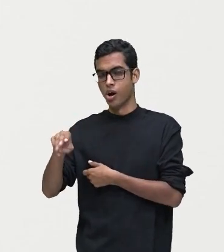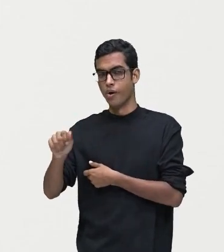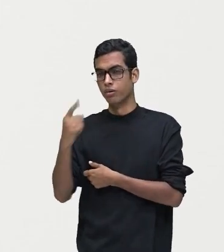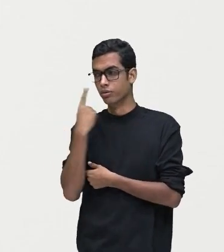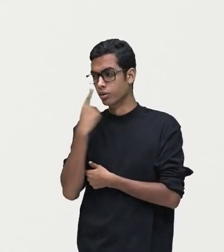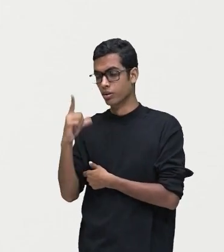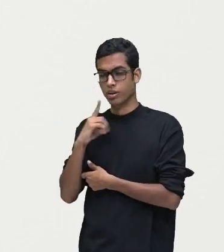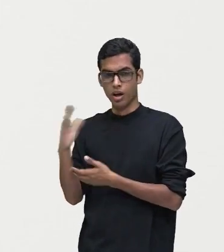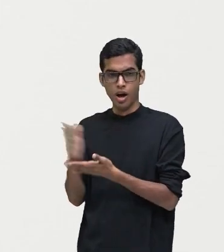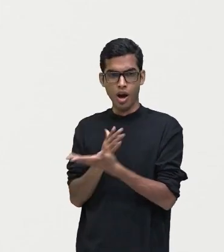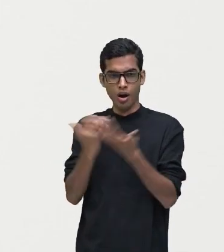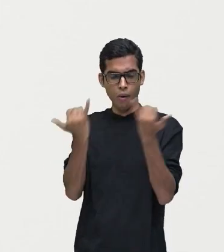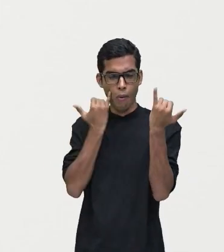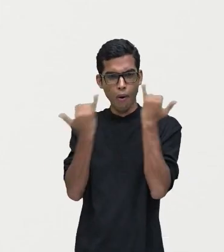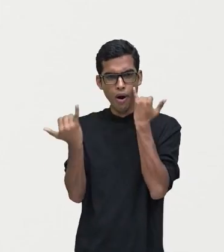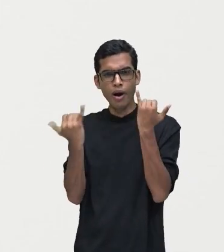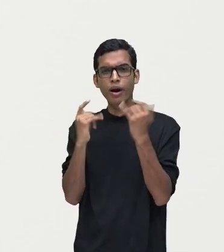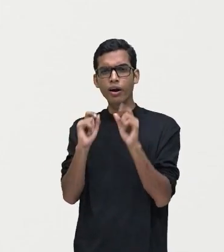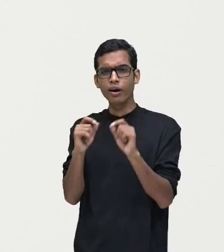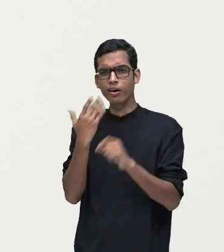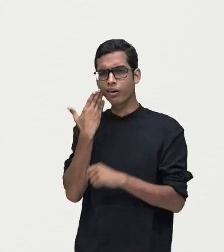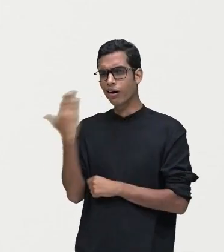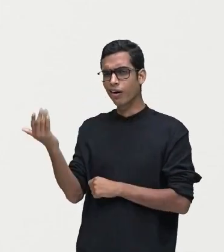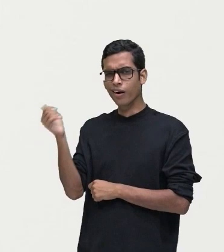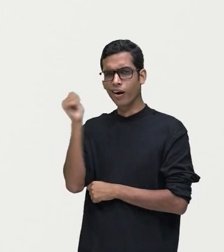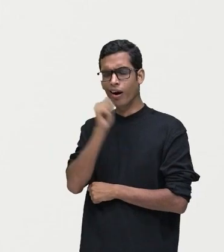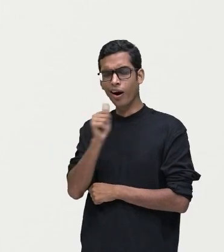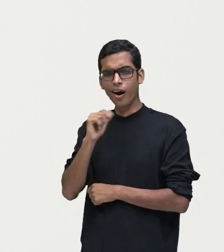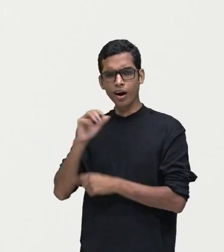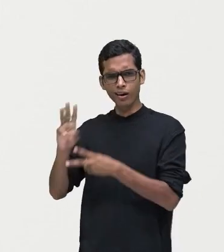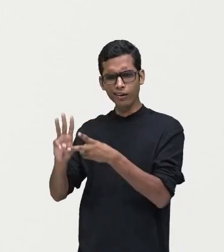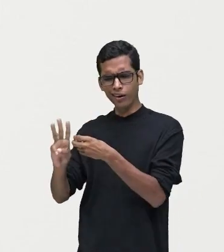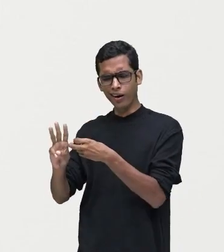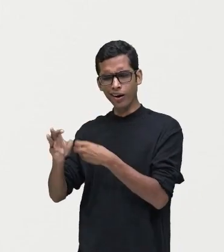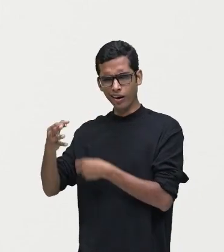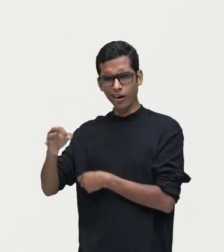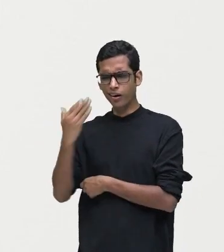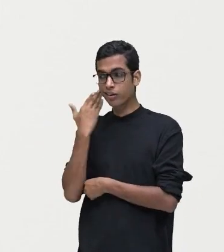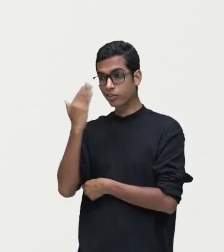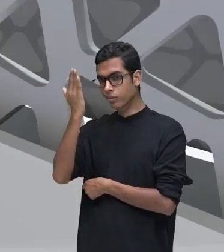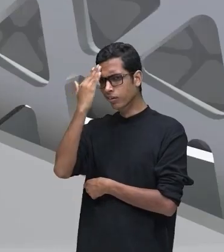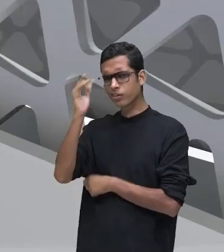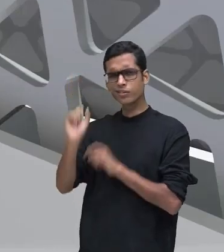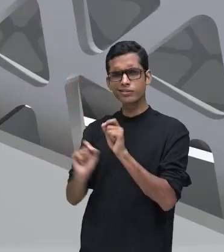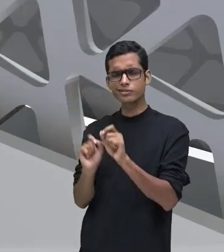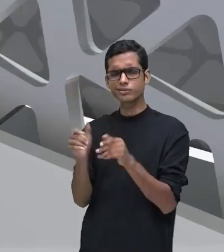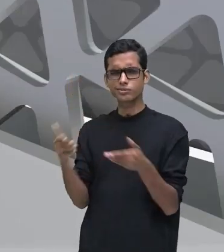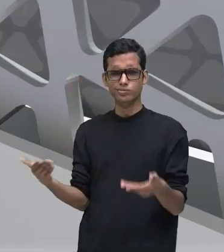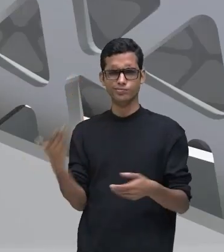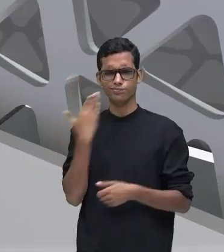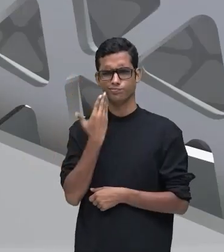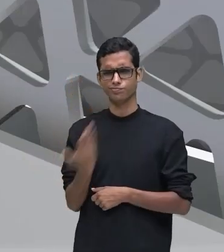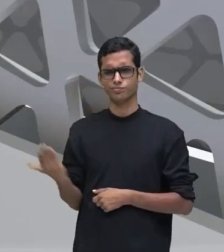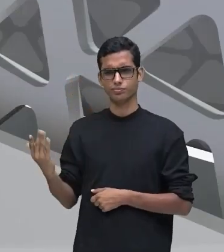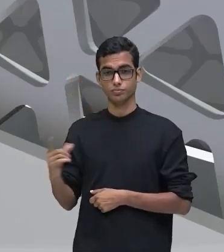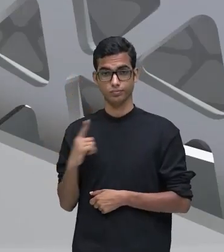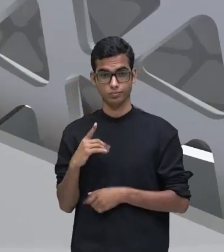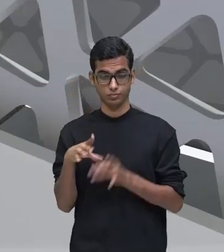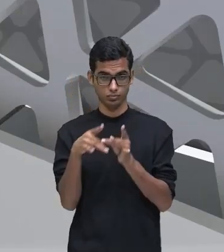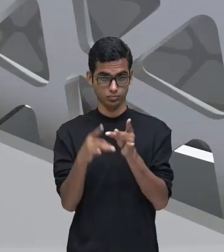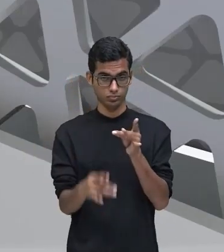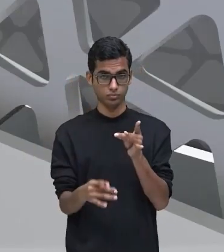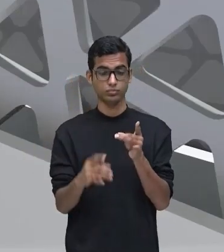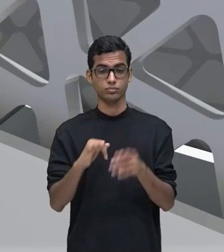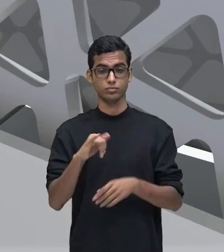informação importante que Iracema era uma índia, certo? Será que Iracema, descrita por